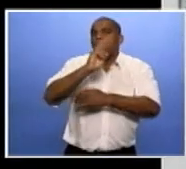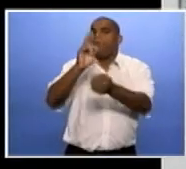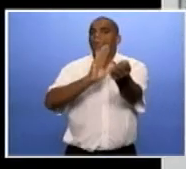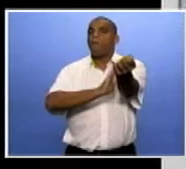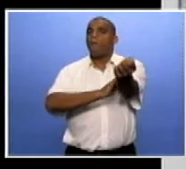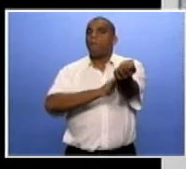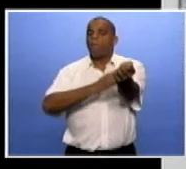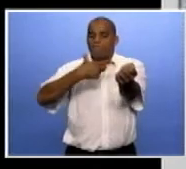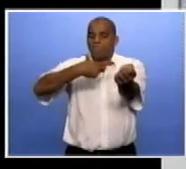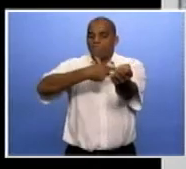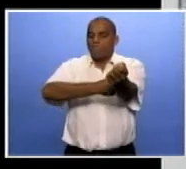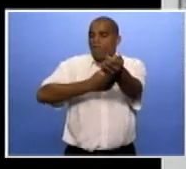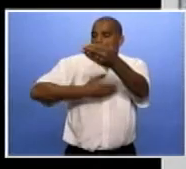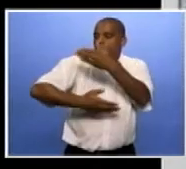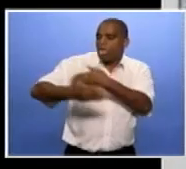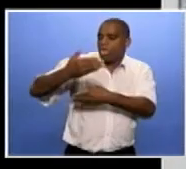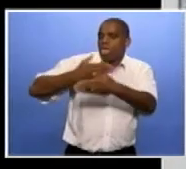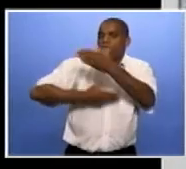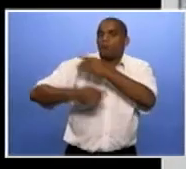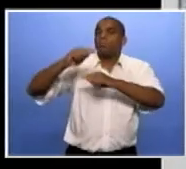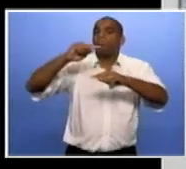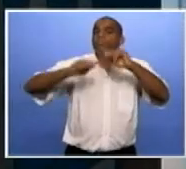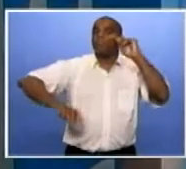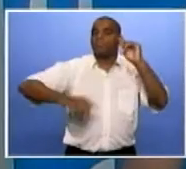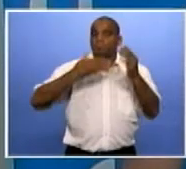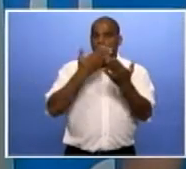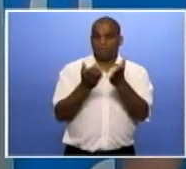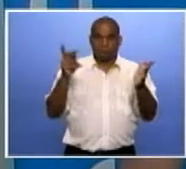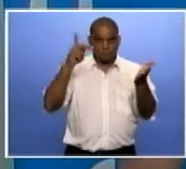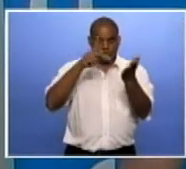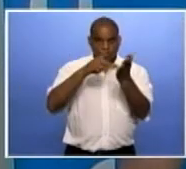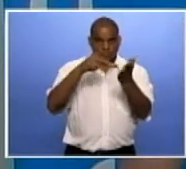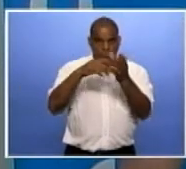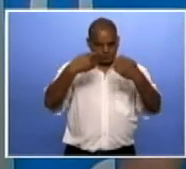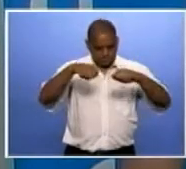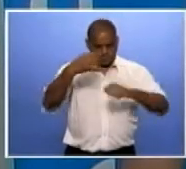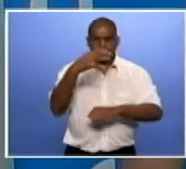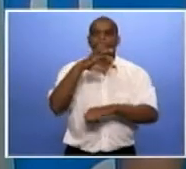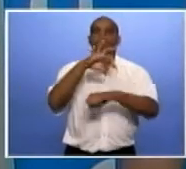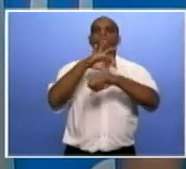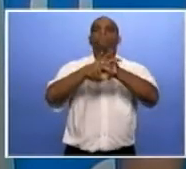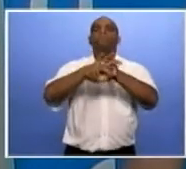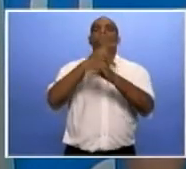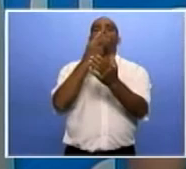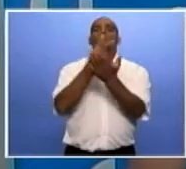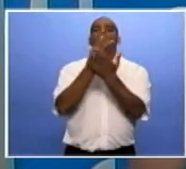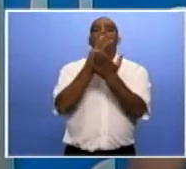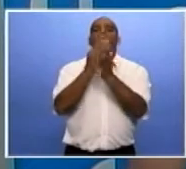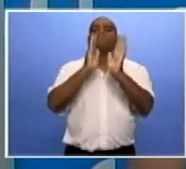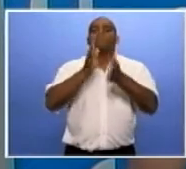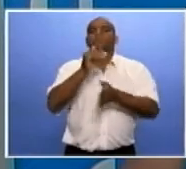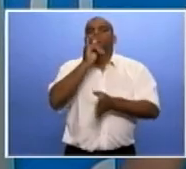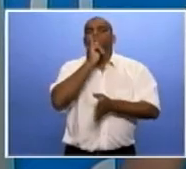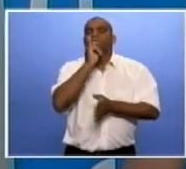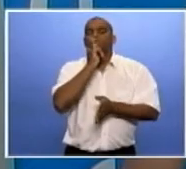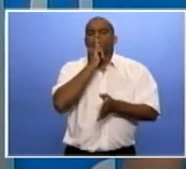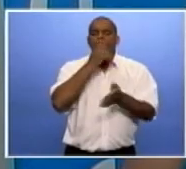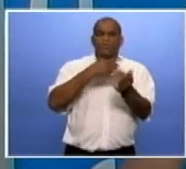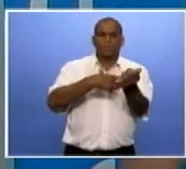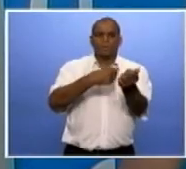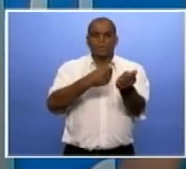seringas e de agulhas. A forma realmente segura para você diagnosticar se você é ou não